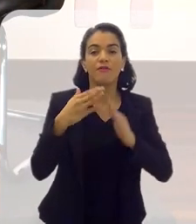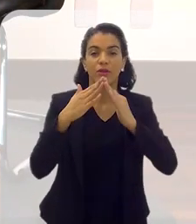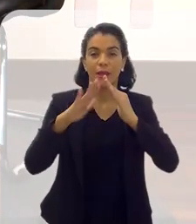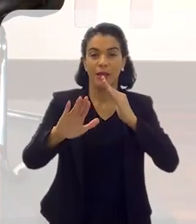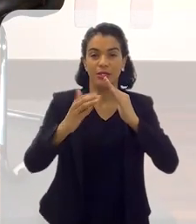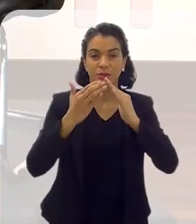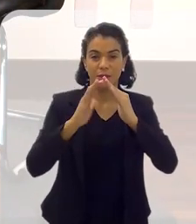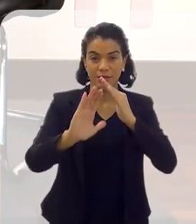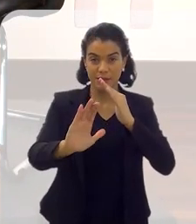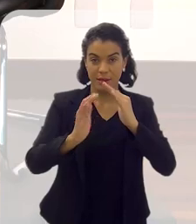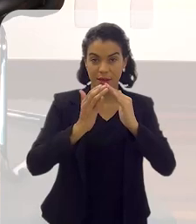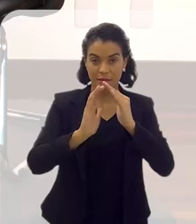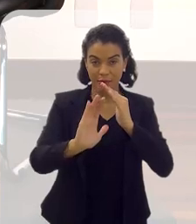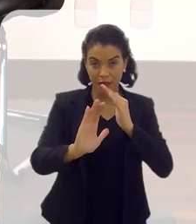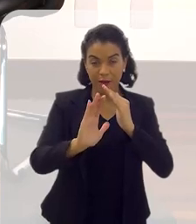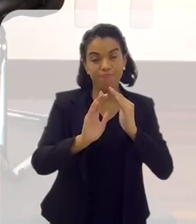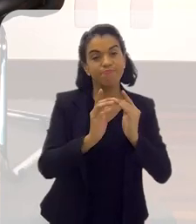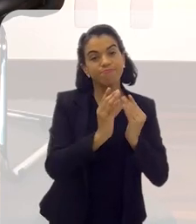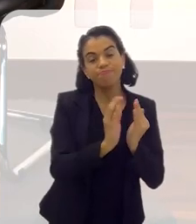levou na messiânica.